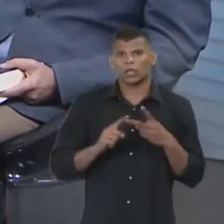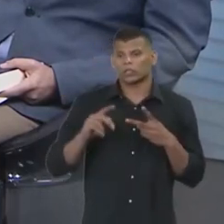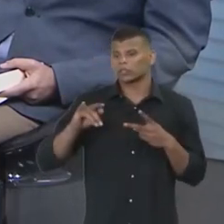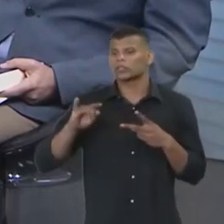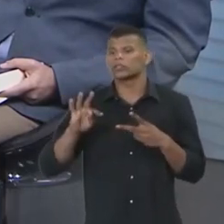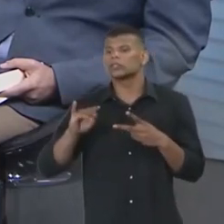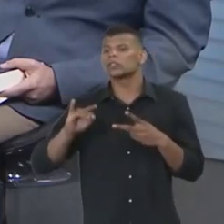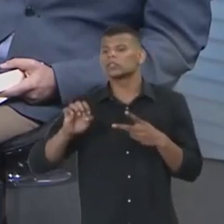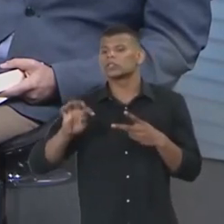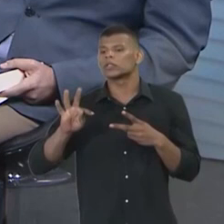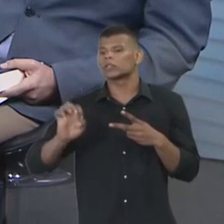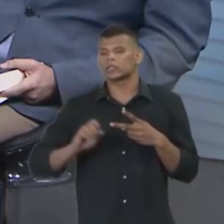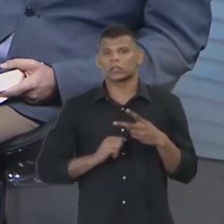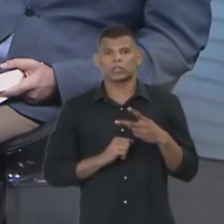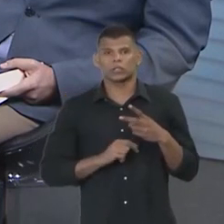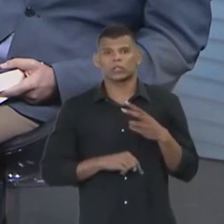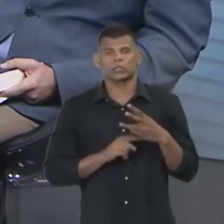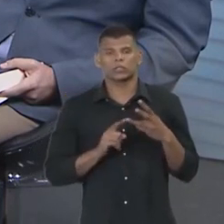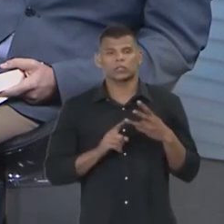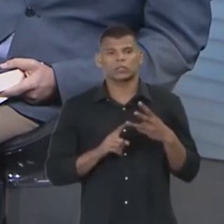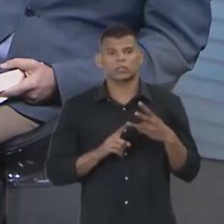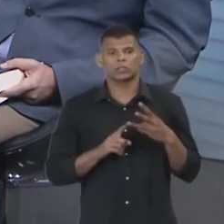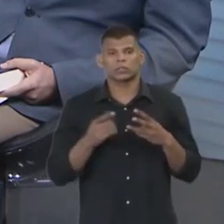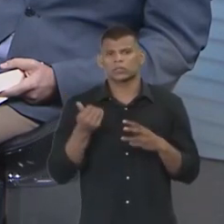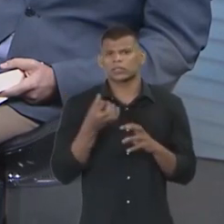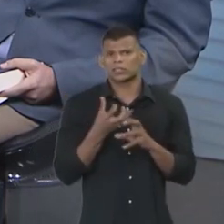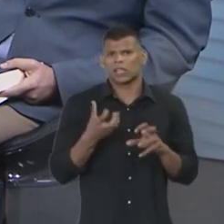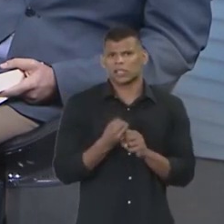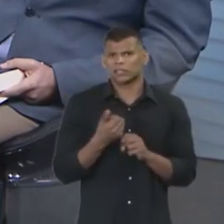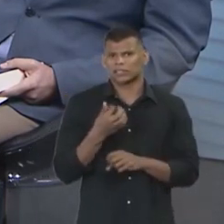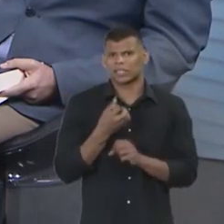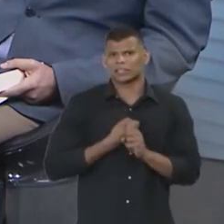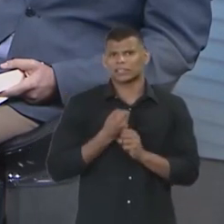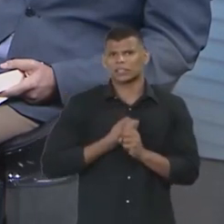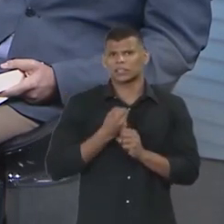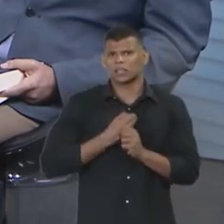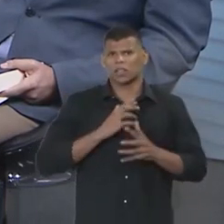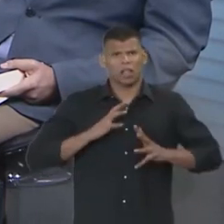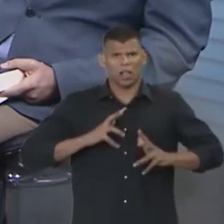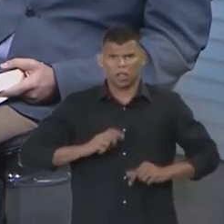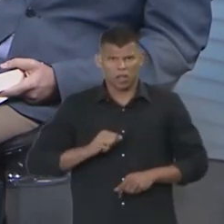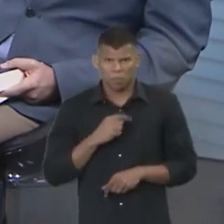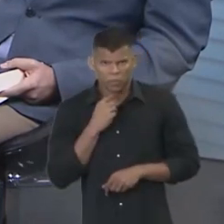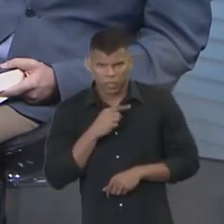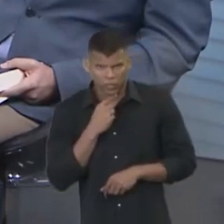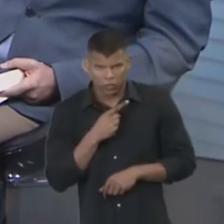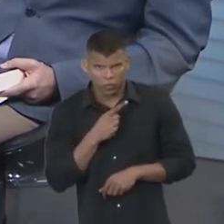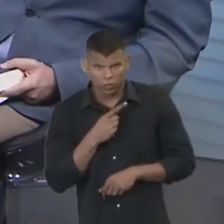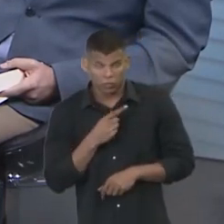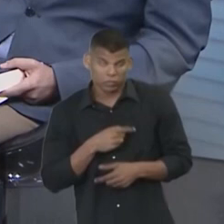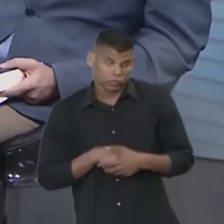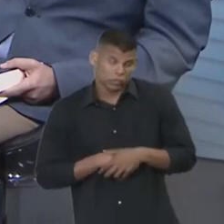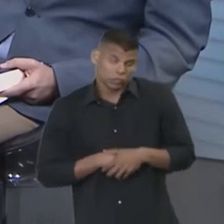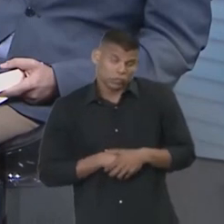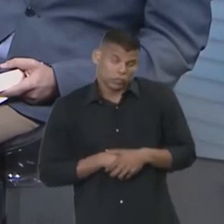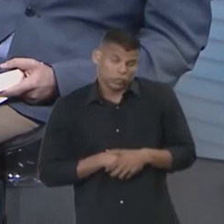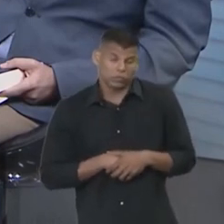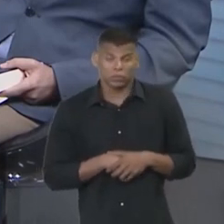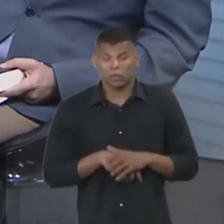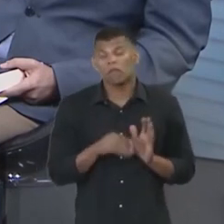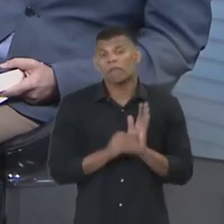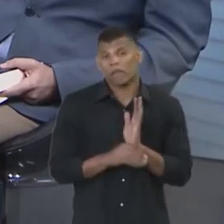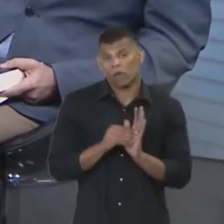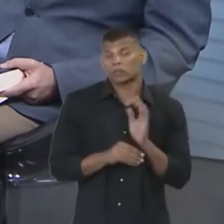Tietê em quatro vezes quatro, dezesseis, dezesseis anos de governança. Não. Para mim tem que ter uma política ambiental